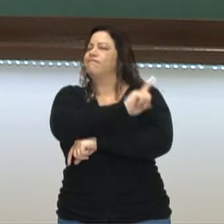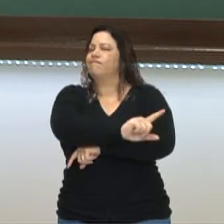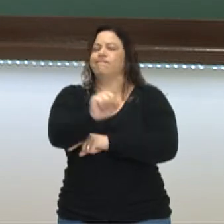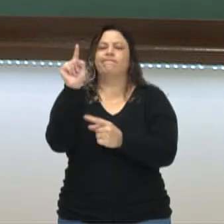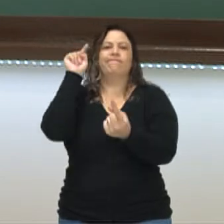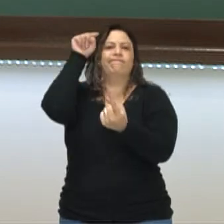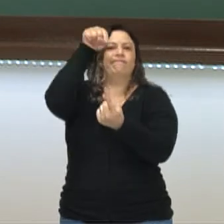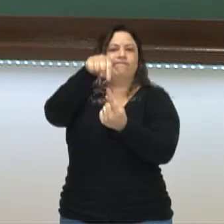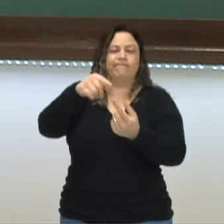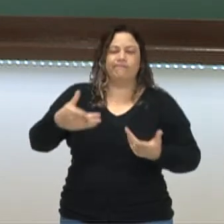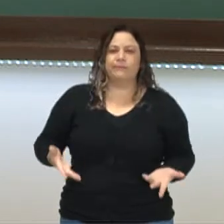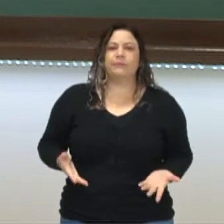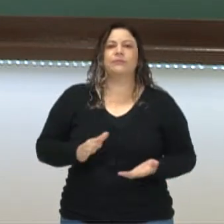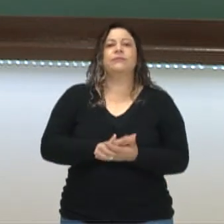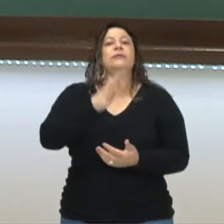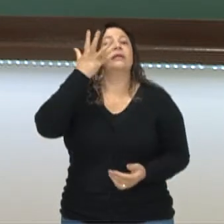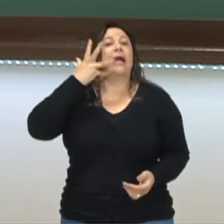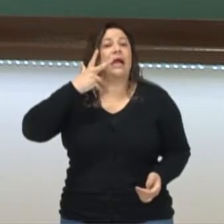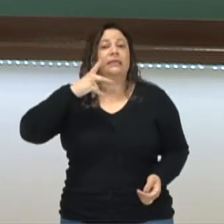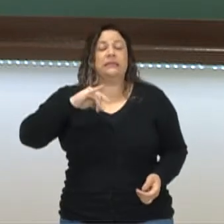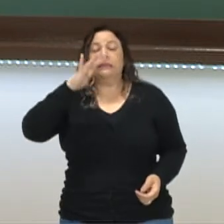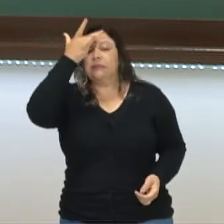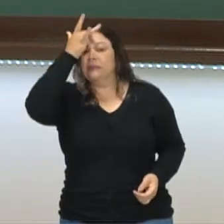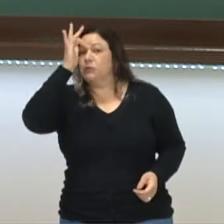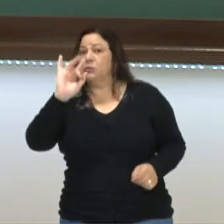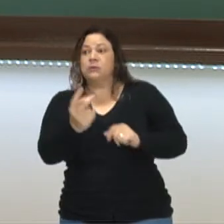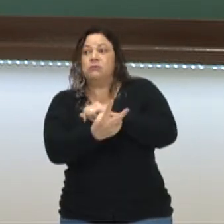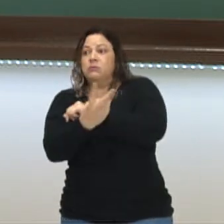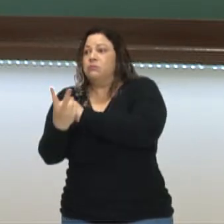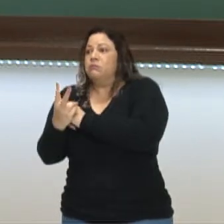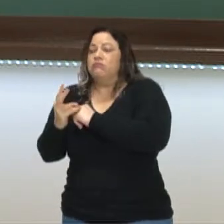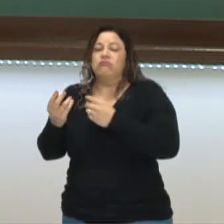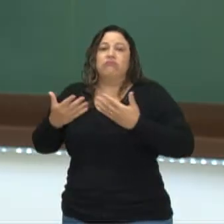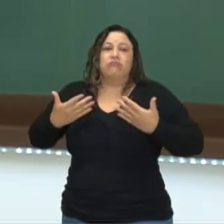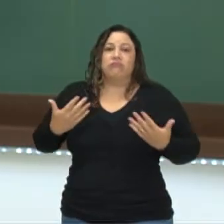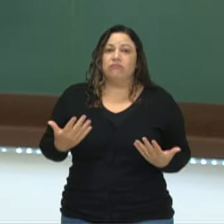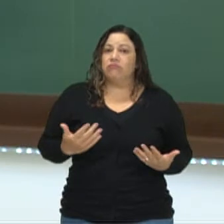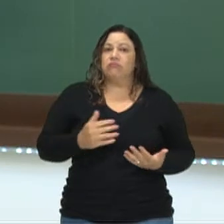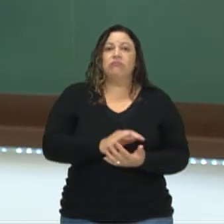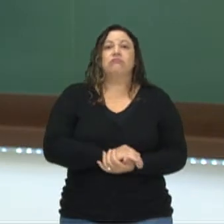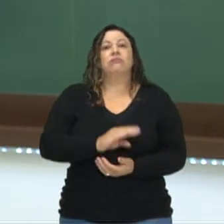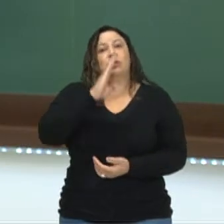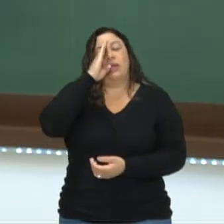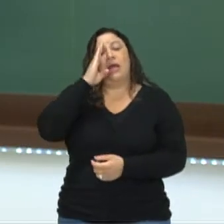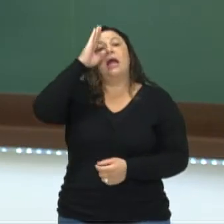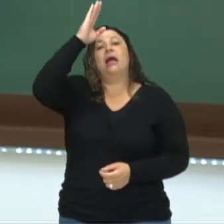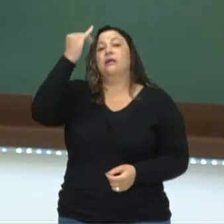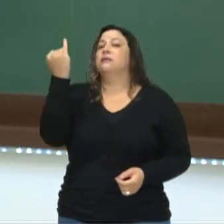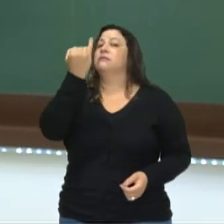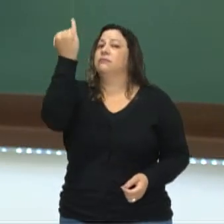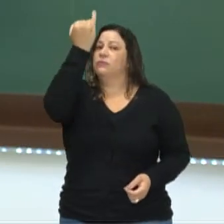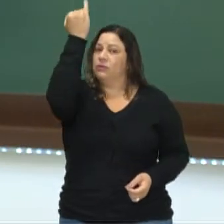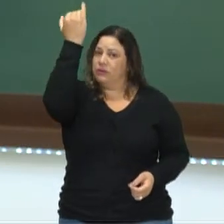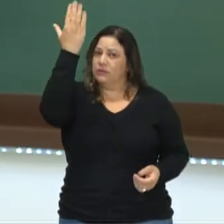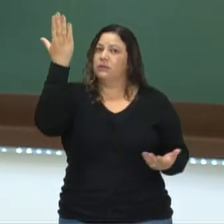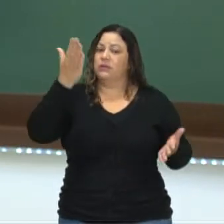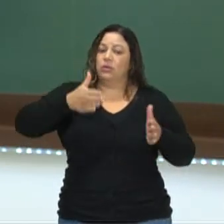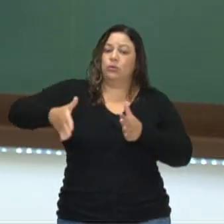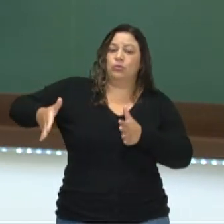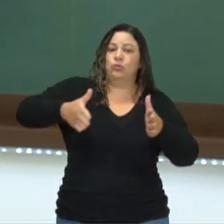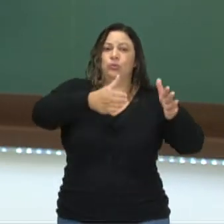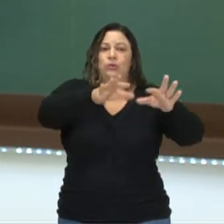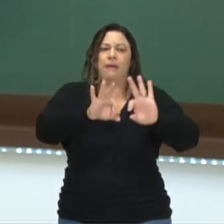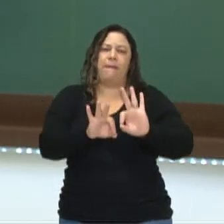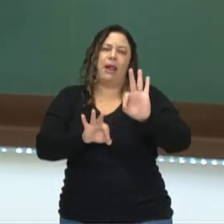êxito. Porque as crianças não sabiam tomar conta de si mesmo. O que era essencial numa trajetória, num caminho tão